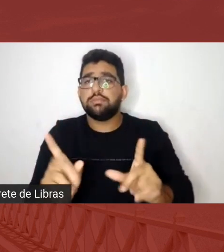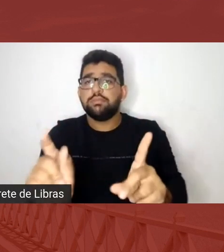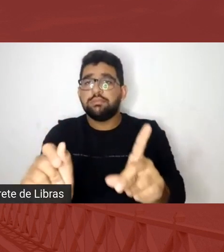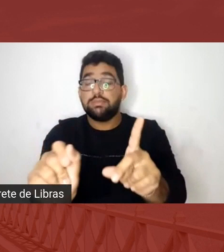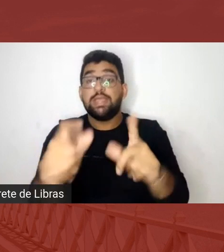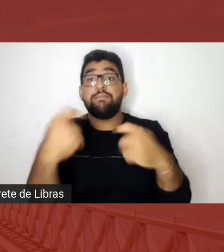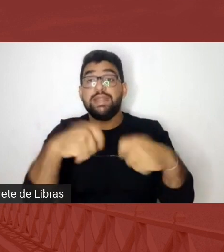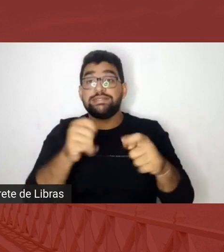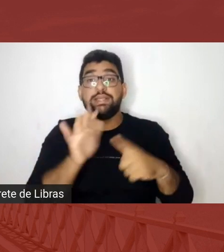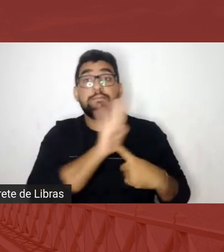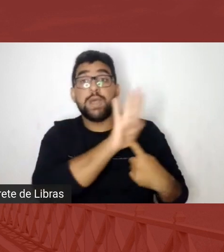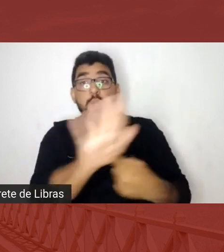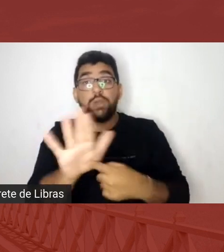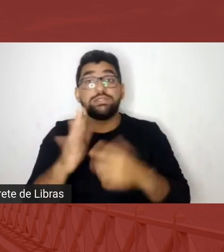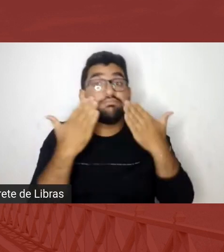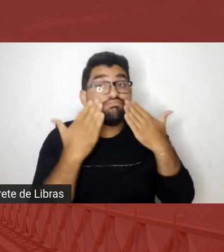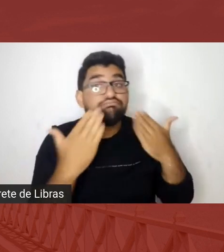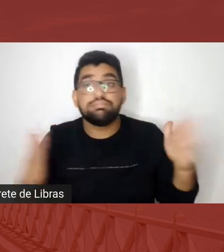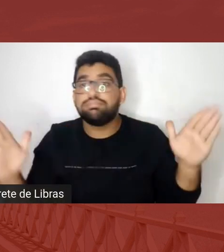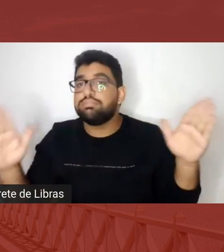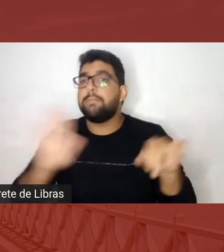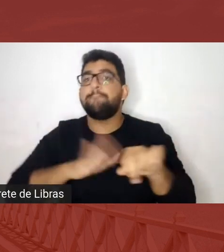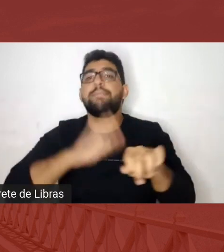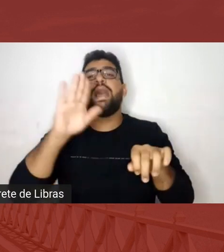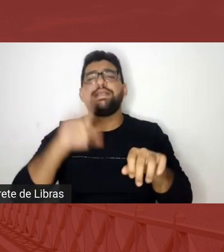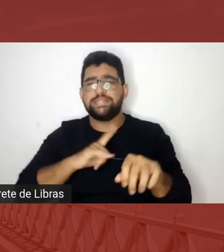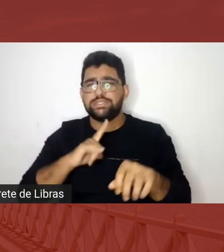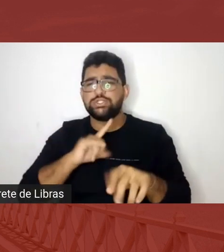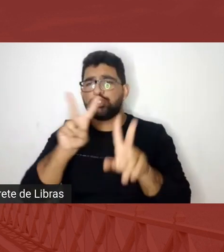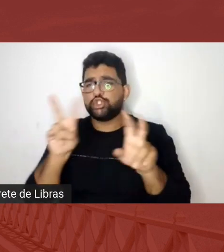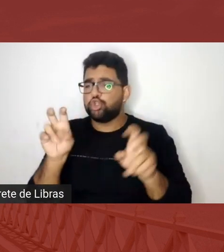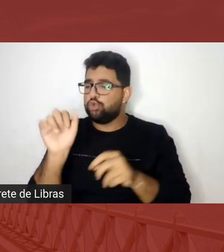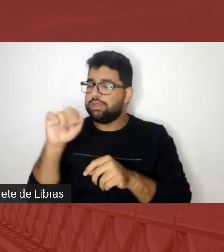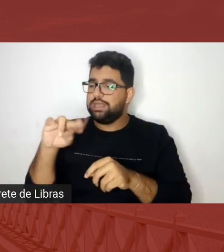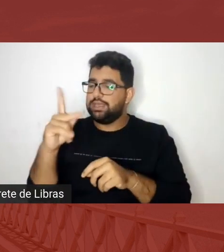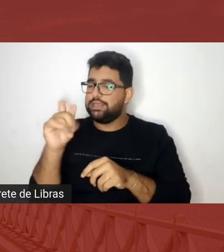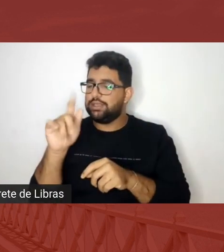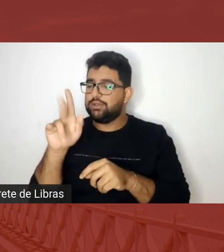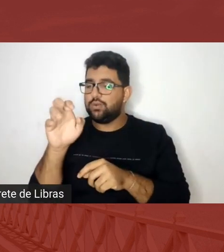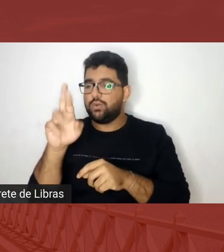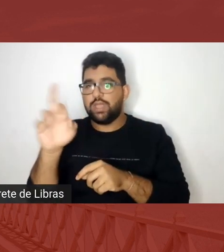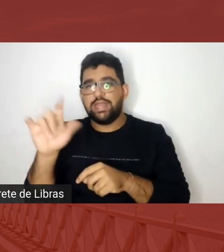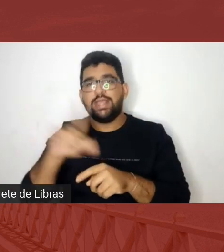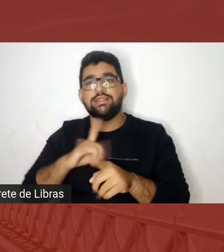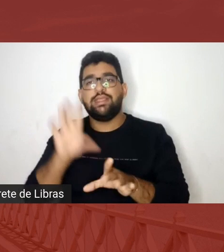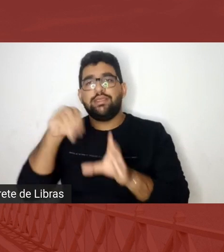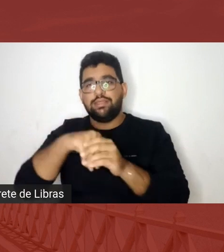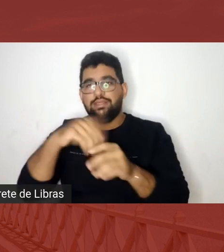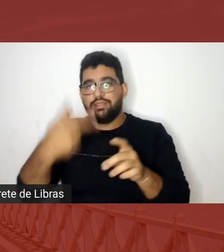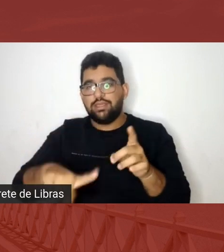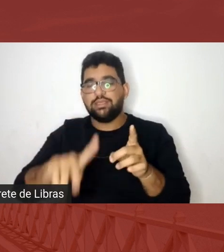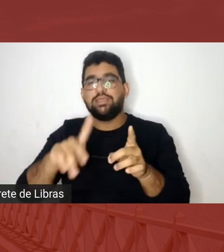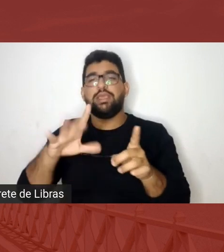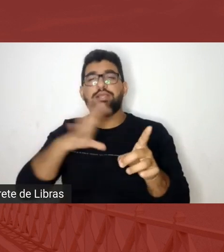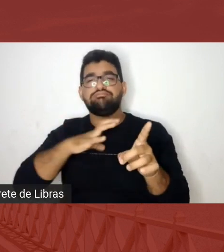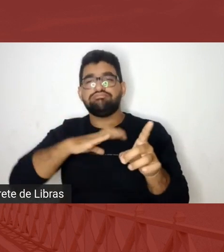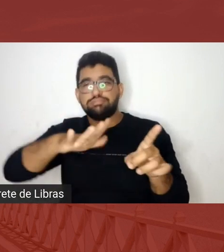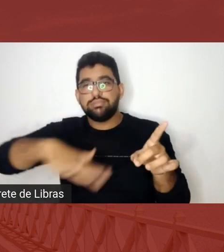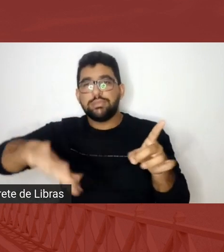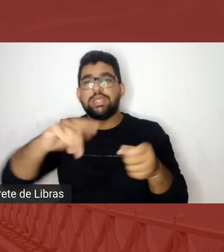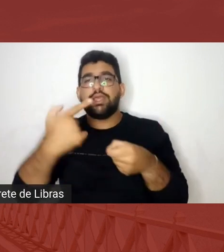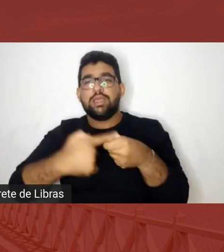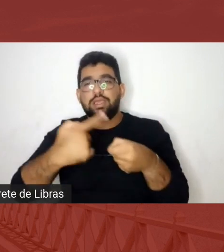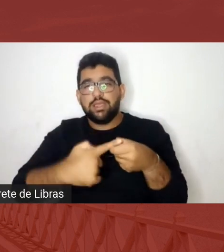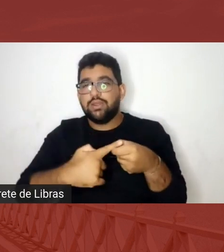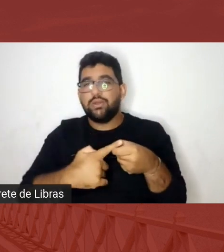que eu acho o símbolo da Cruz do Anhanguera algo muito emblemático, é cravado no coração da cidade de Goiás e é a Cruz do Anhanguera, ela não